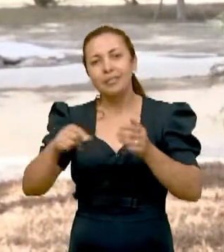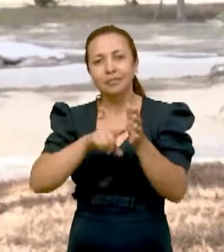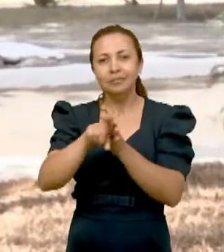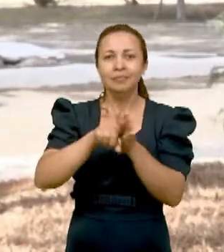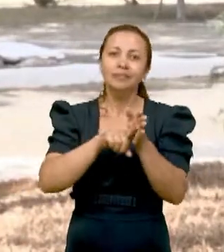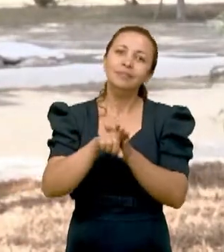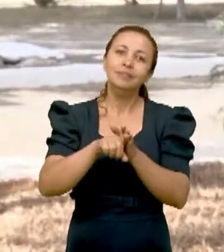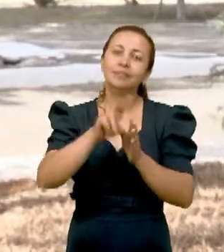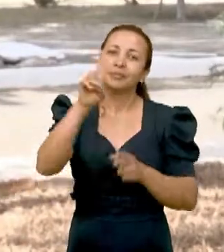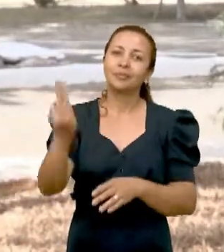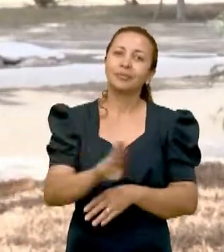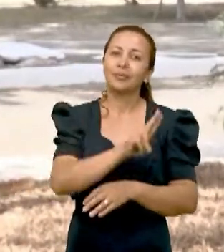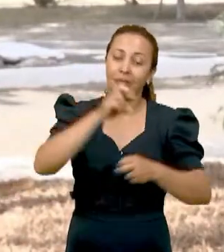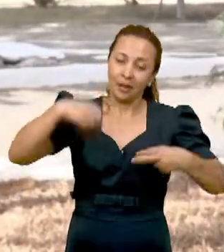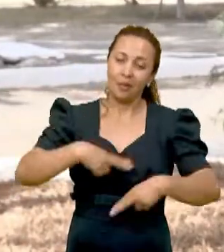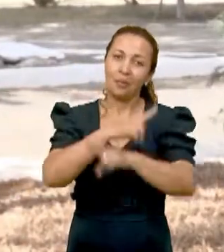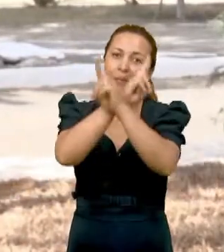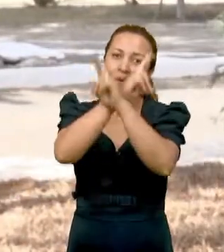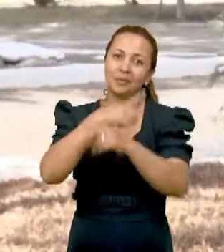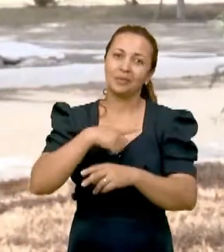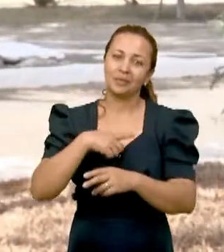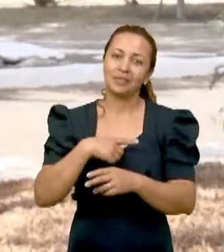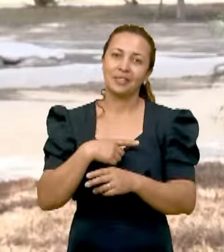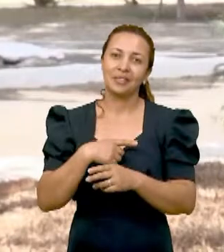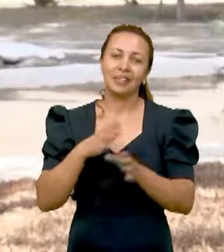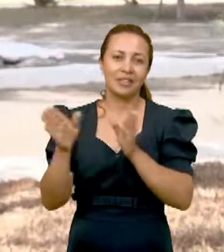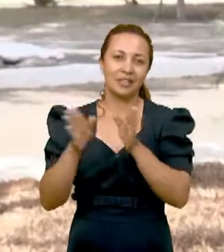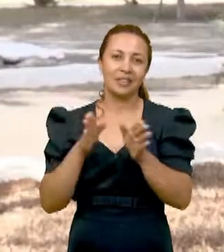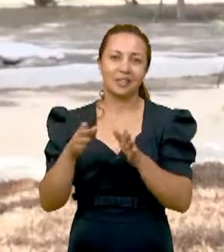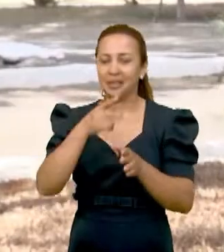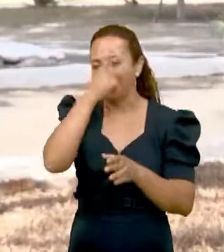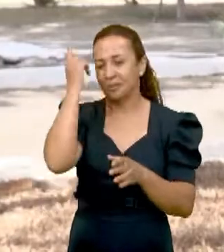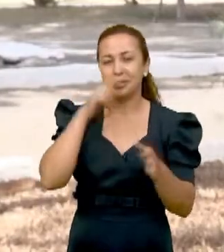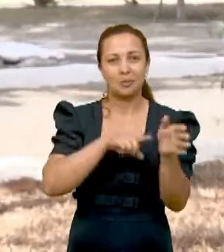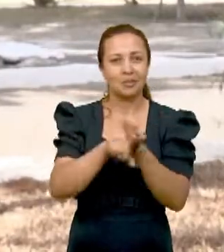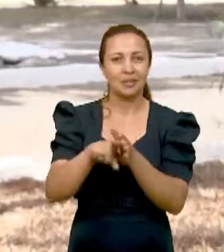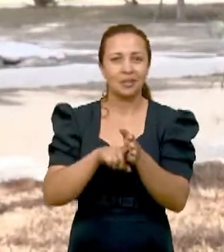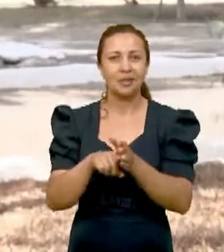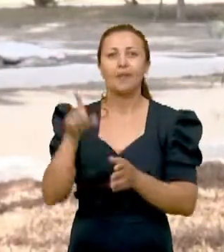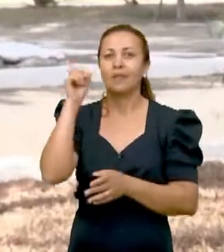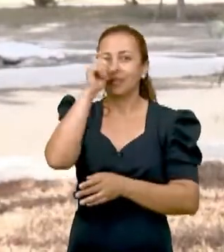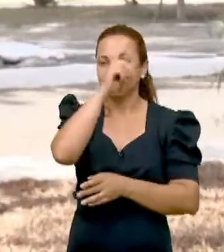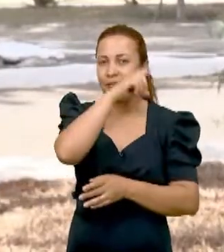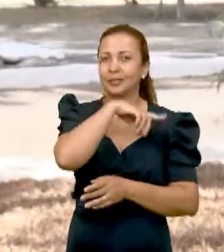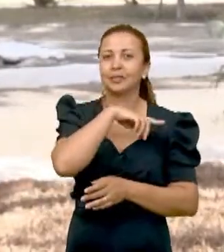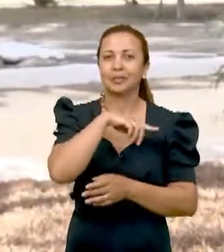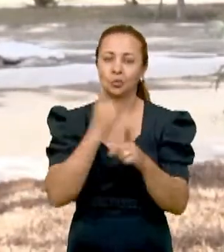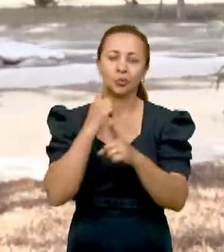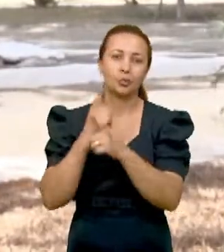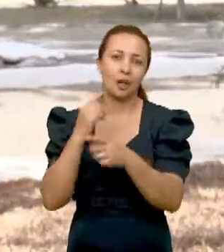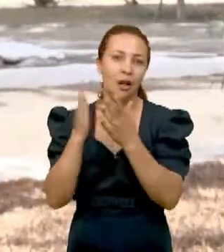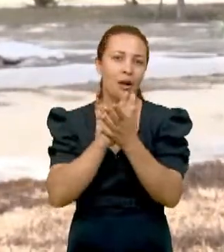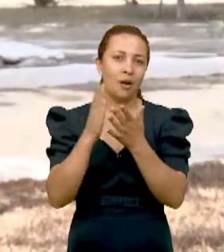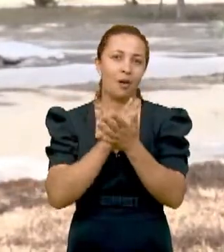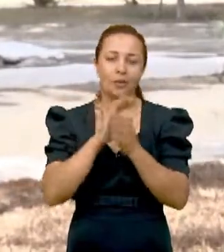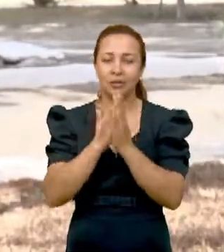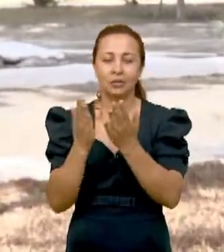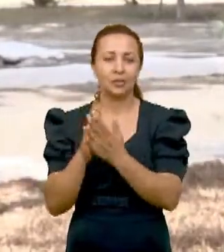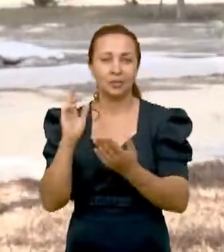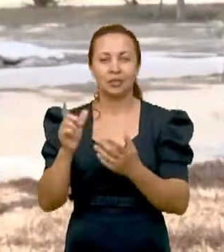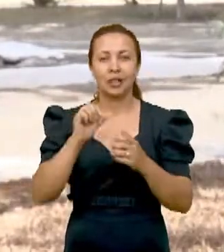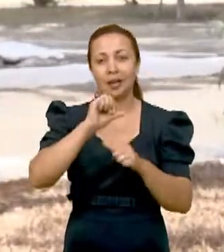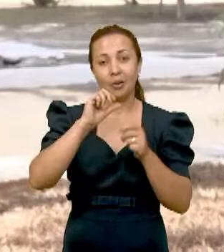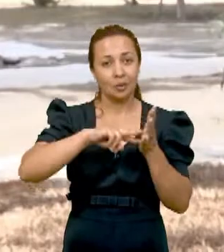com tradução do inglês para o português. E eu tive que garimpar e juntar, fazer uma coxa de retalho,